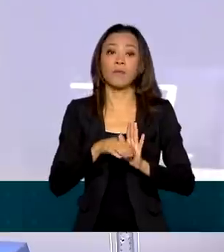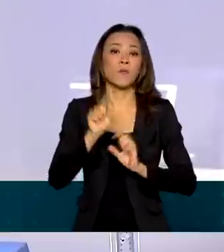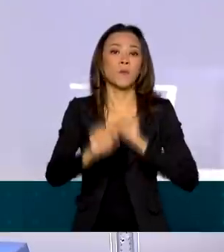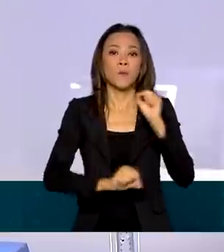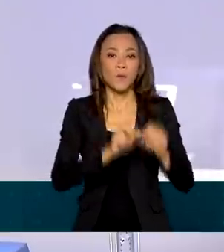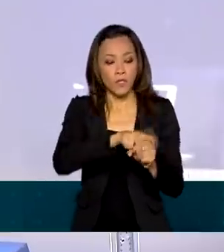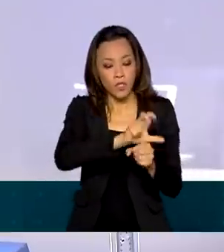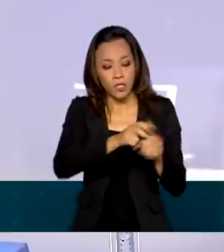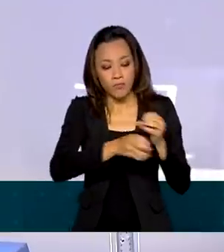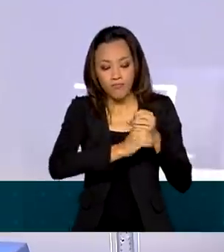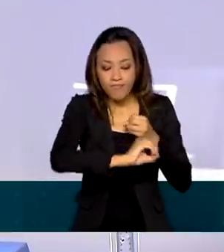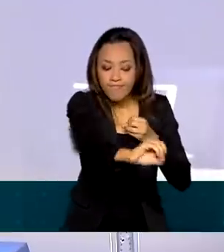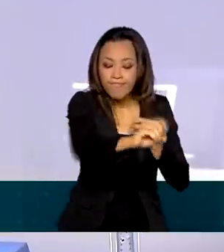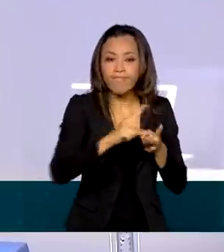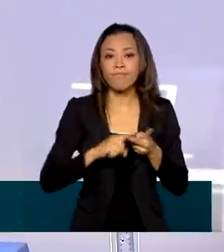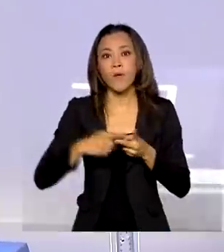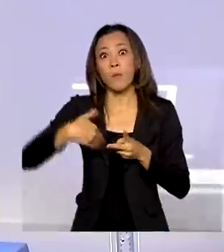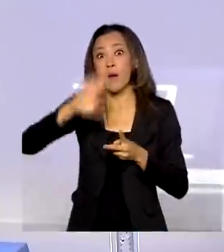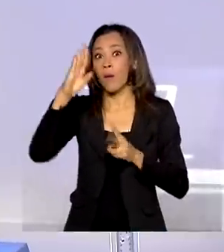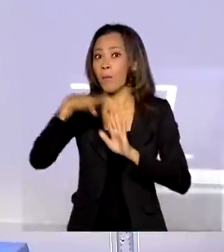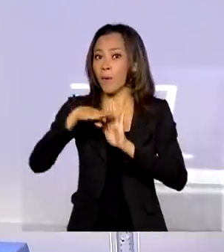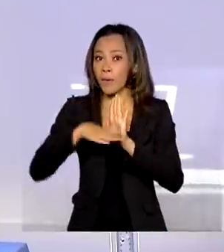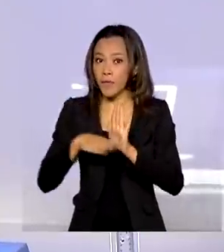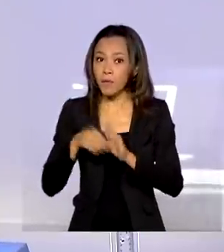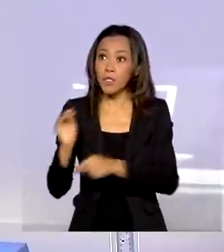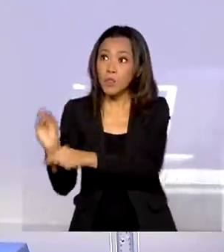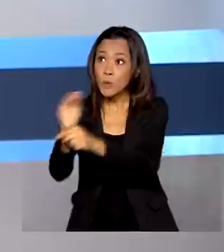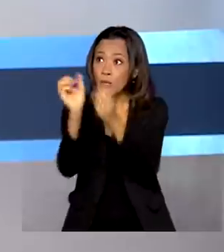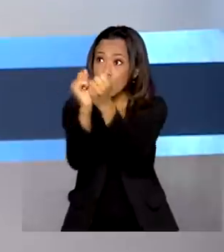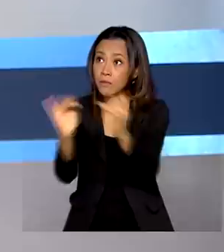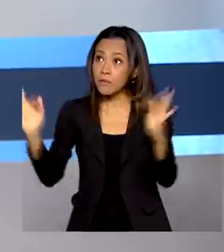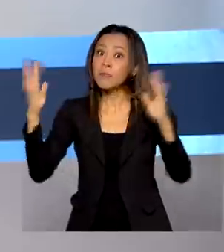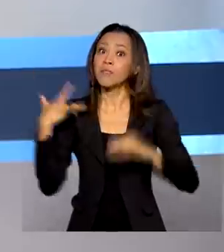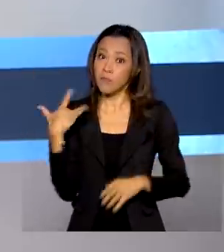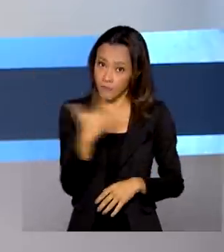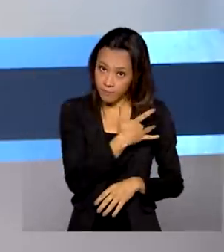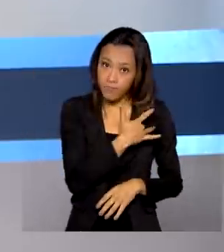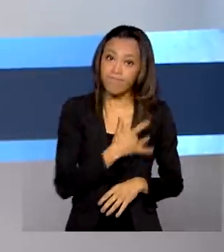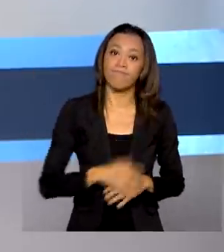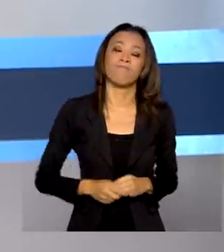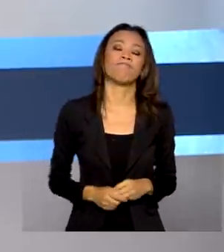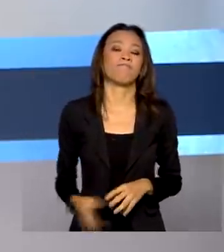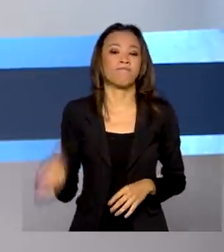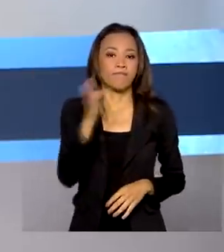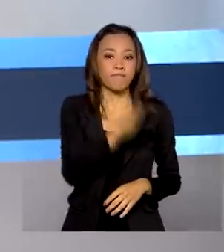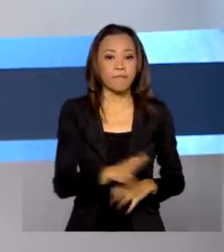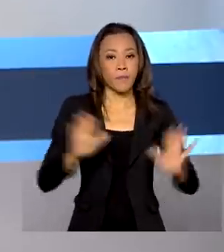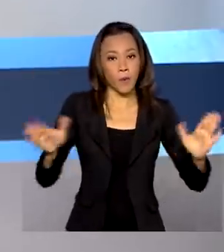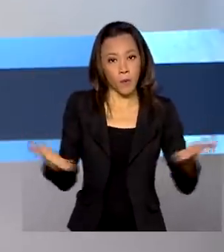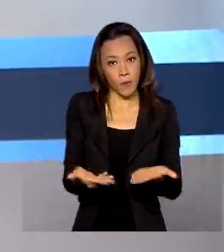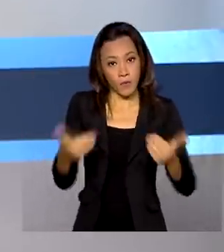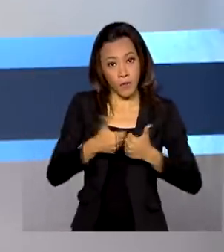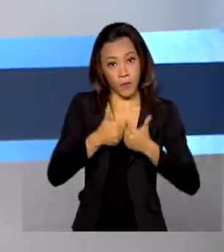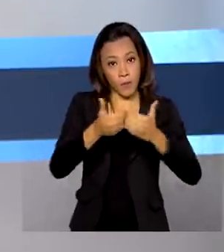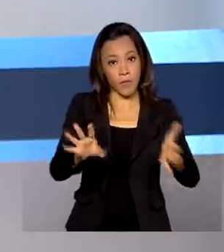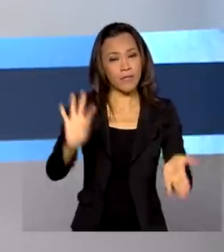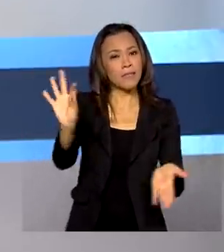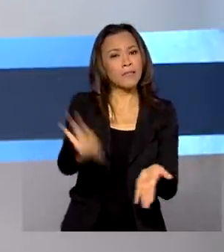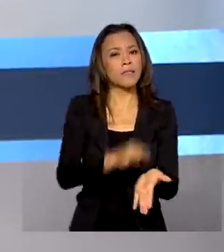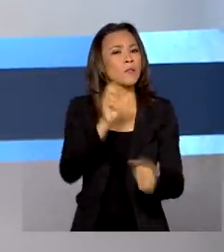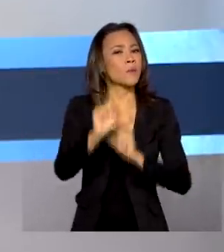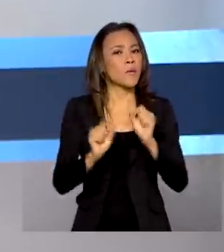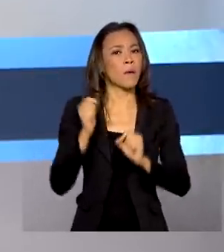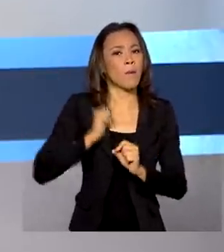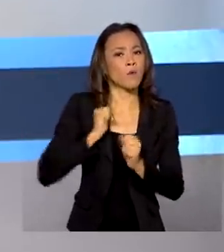ambiental e o maior programa de saúde pública. Começa hoje a inscrição para bolsas remanescentes do